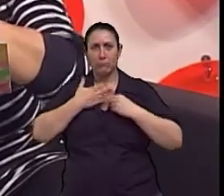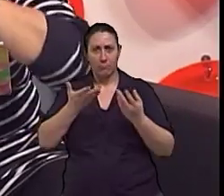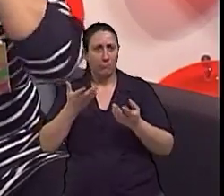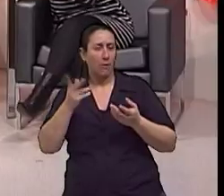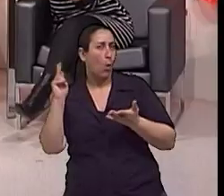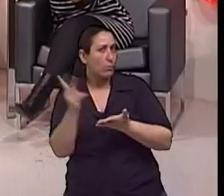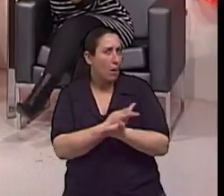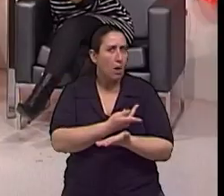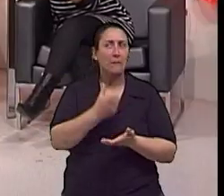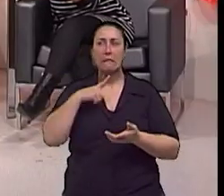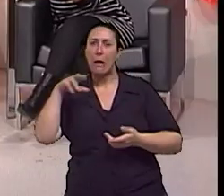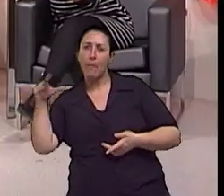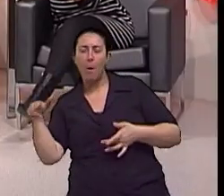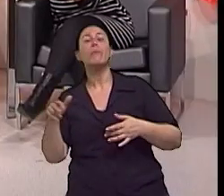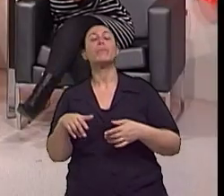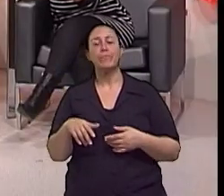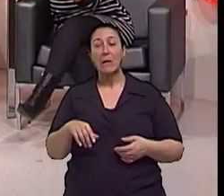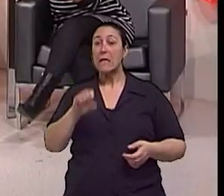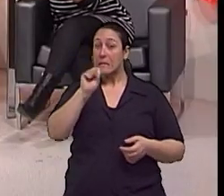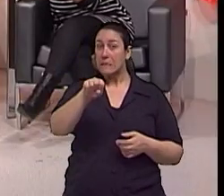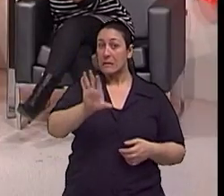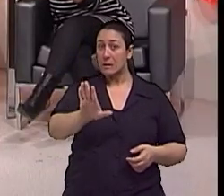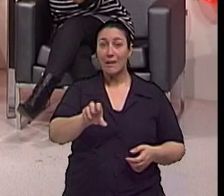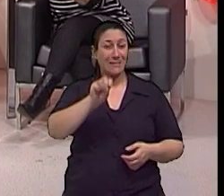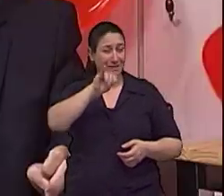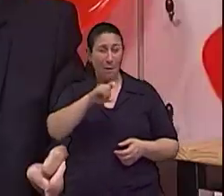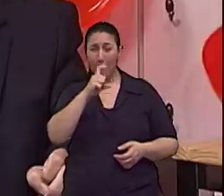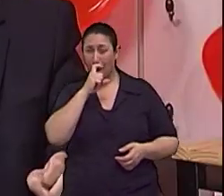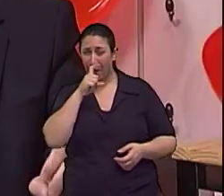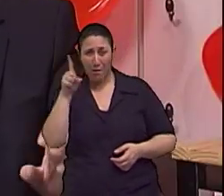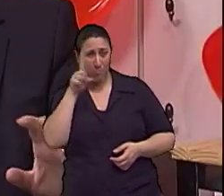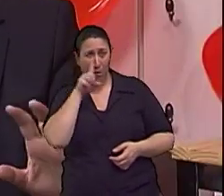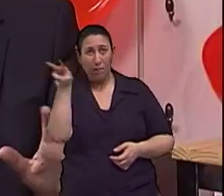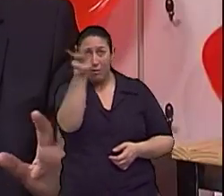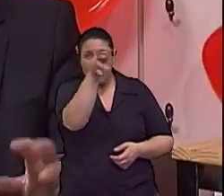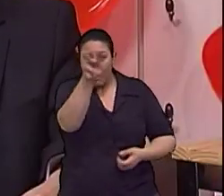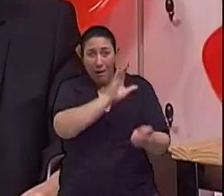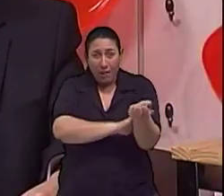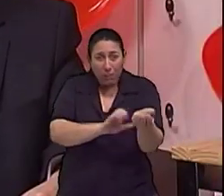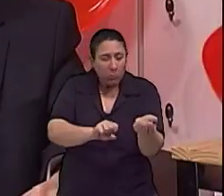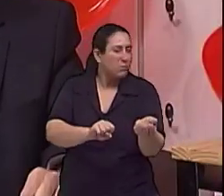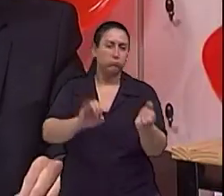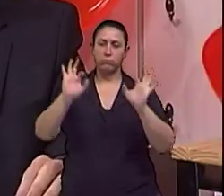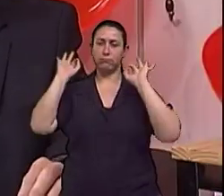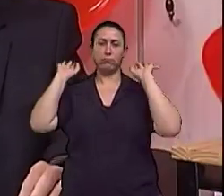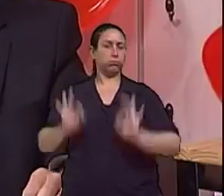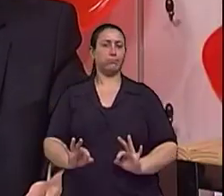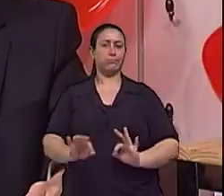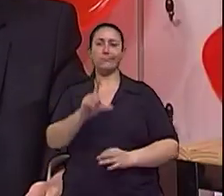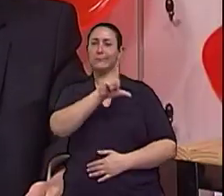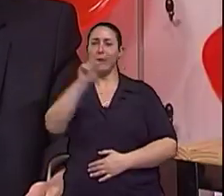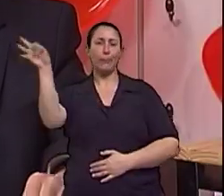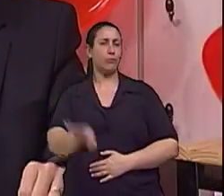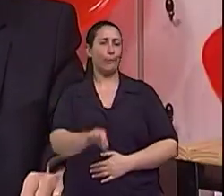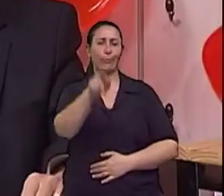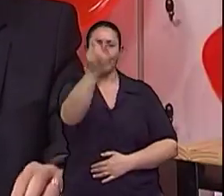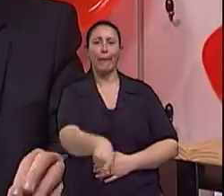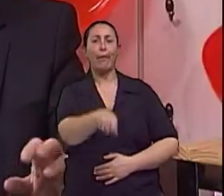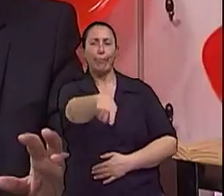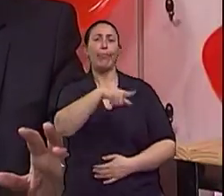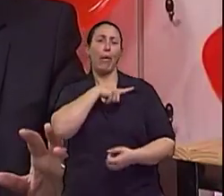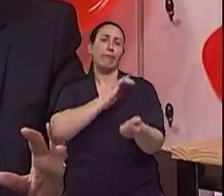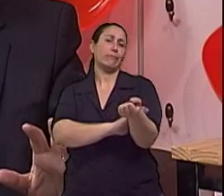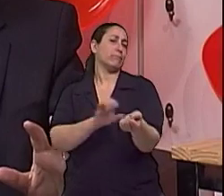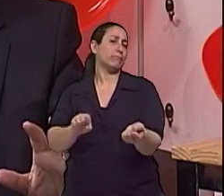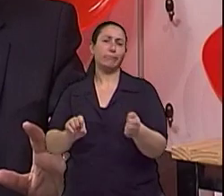dois, se tem mais um irmão. Não, se o pai e a mãe são hipertensos, a chance da pessoa ser hipertensa é quase 100%. É quase 100%. Isso é